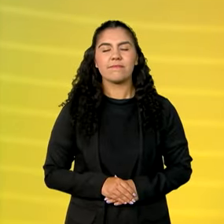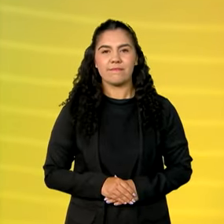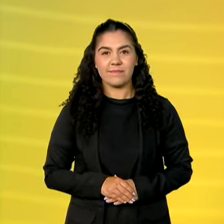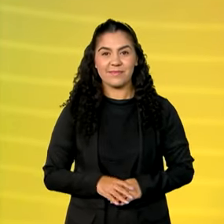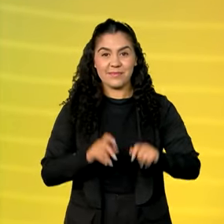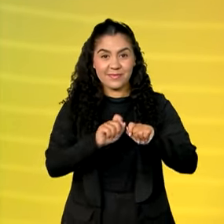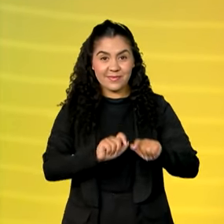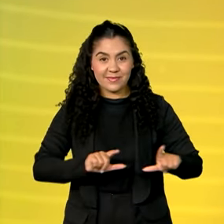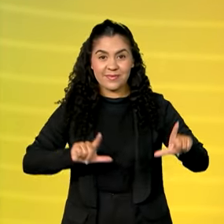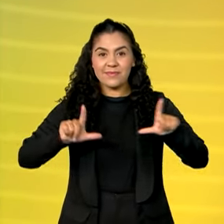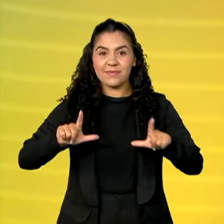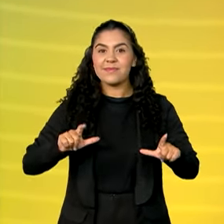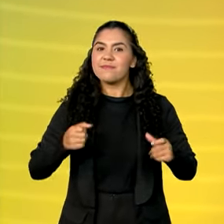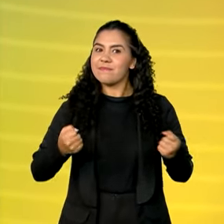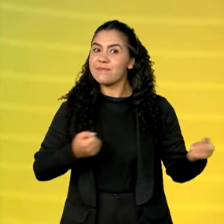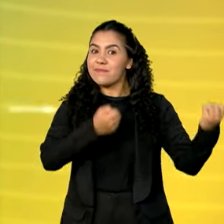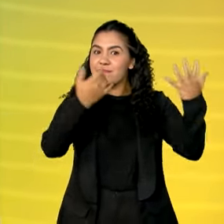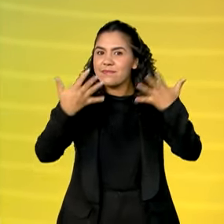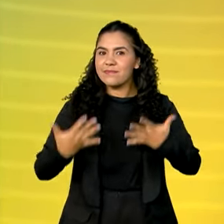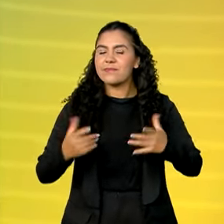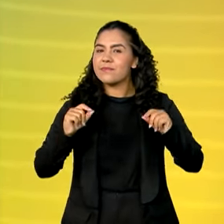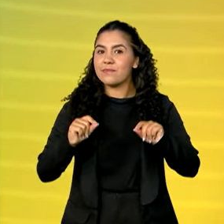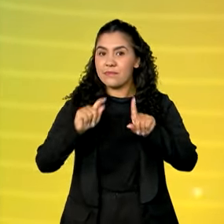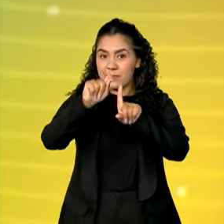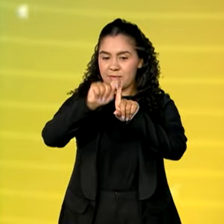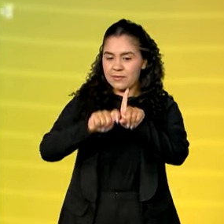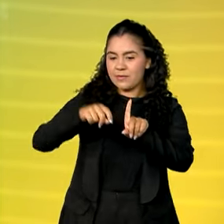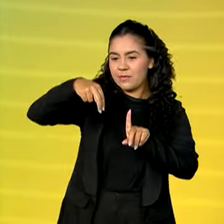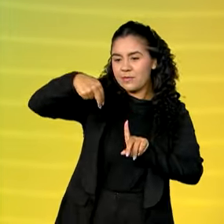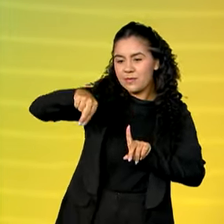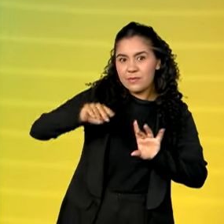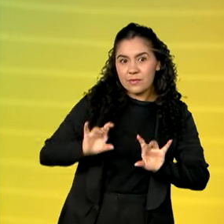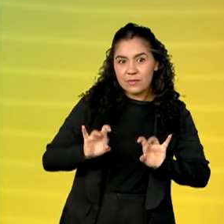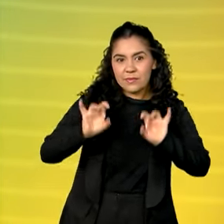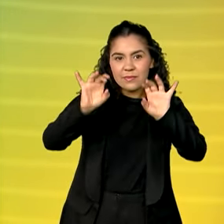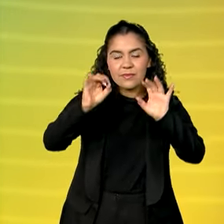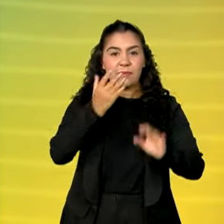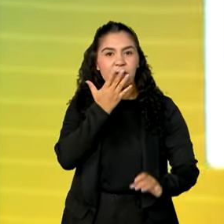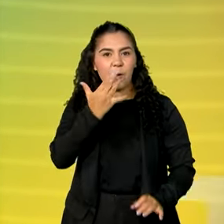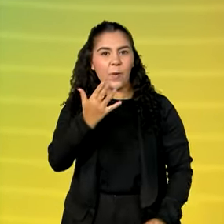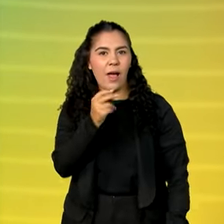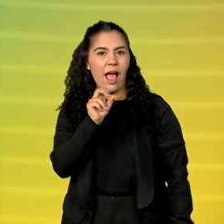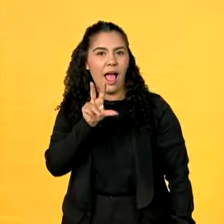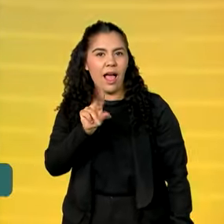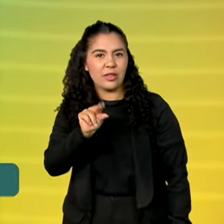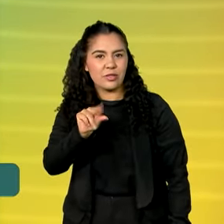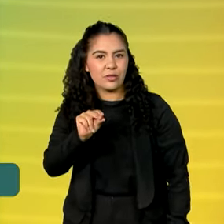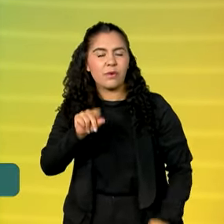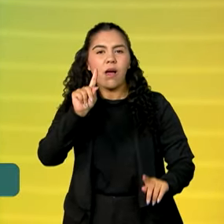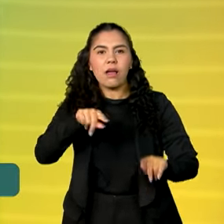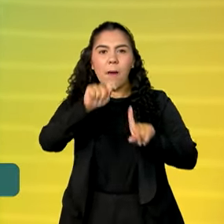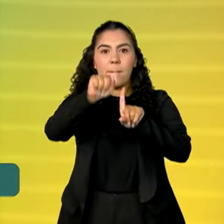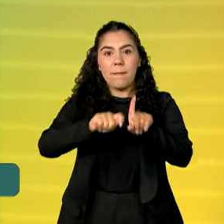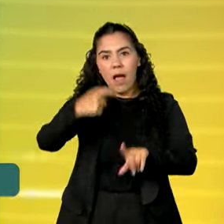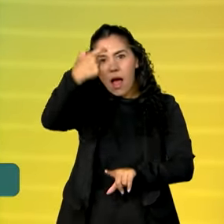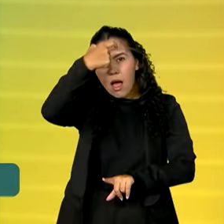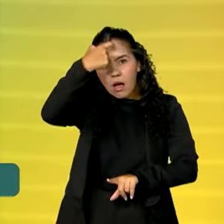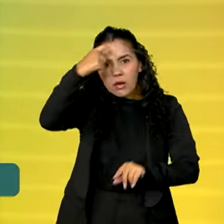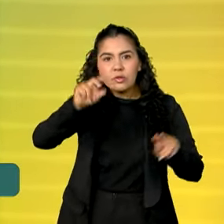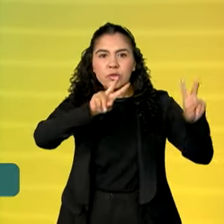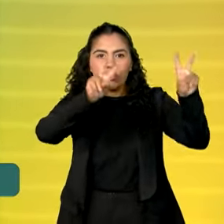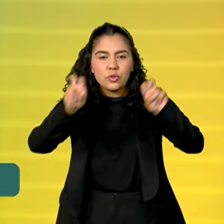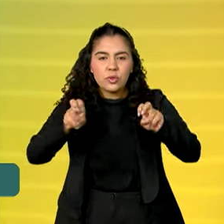Estamos de volta e olha, estamos no mês de novembro, novembro azul, que é um mês de conscientização sobre os